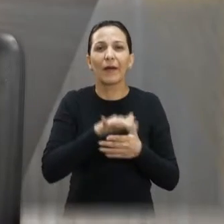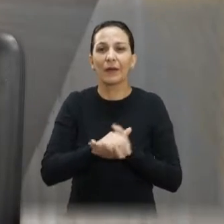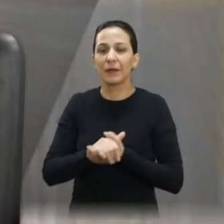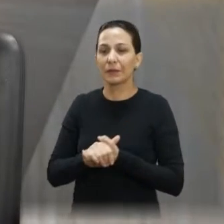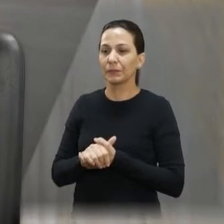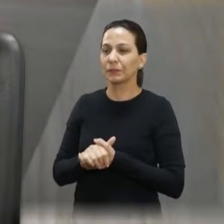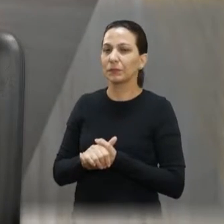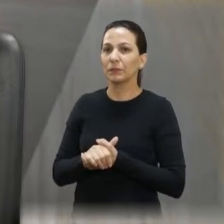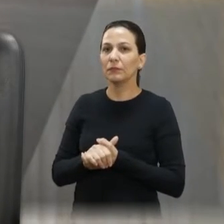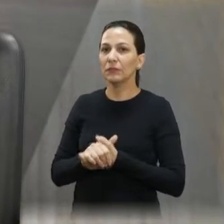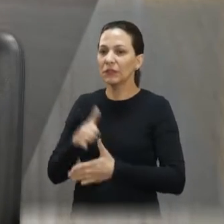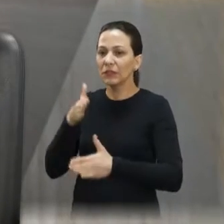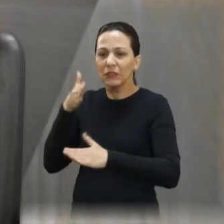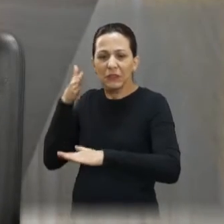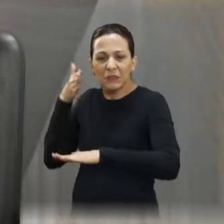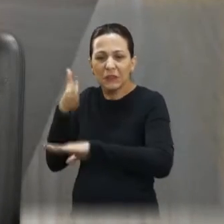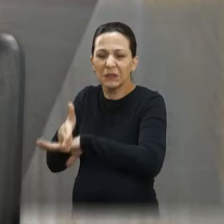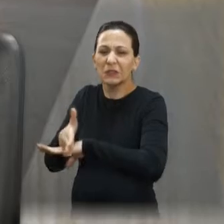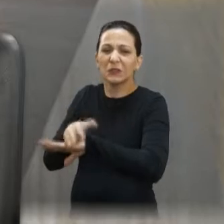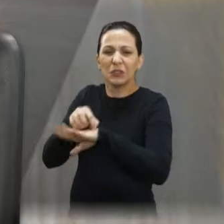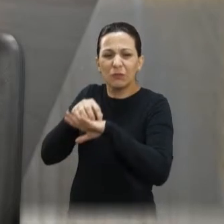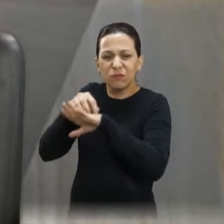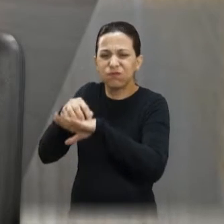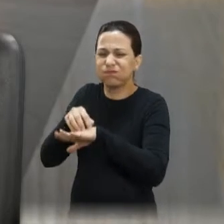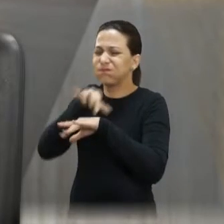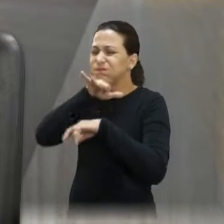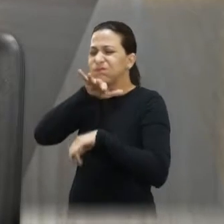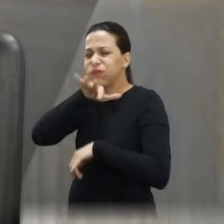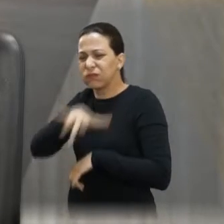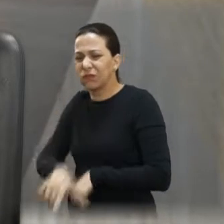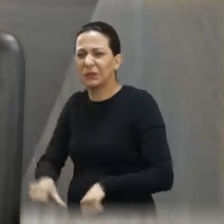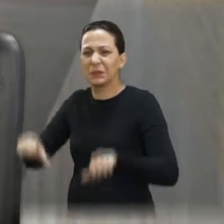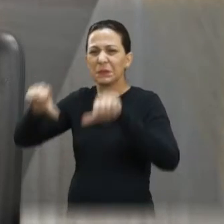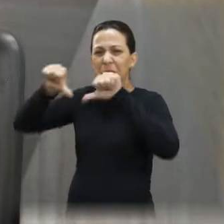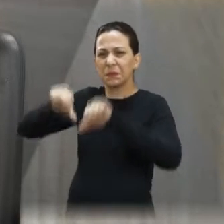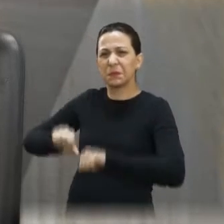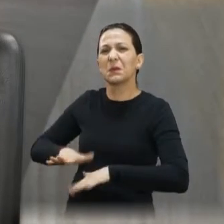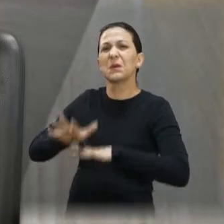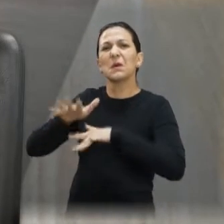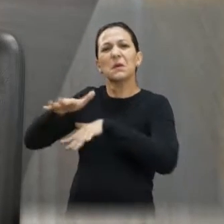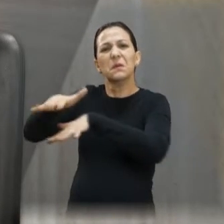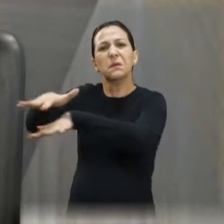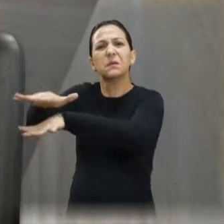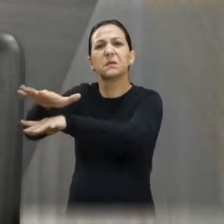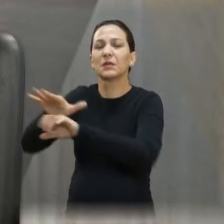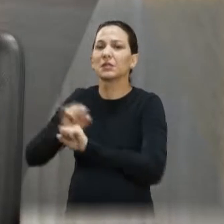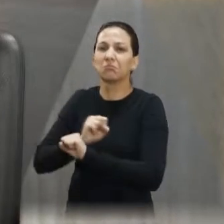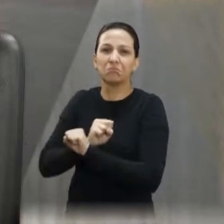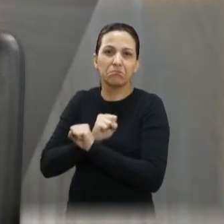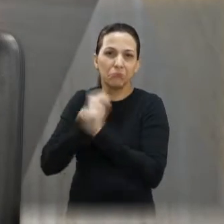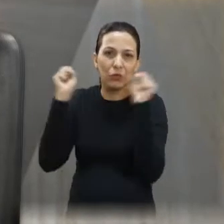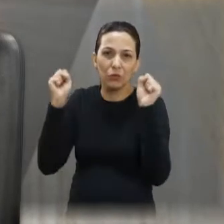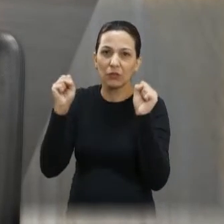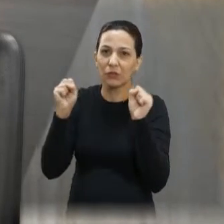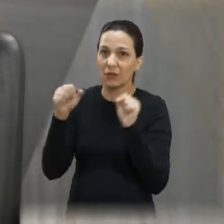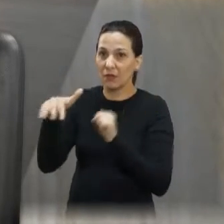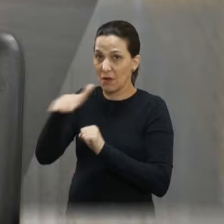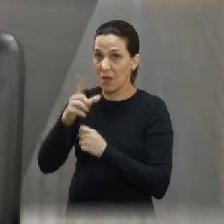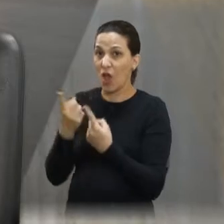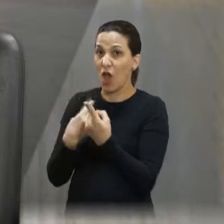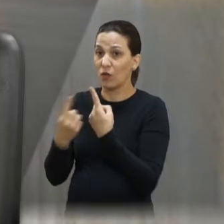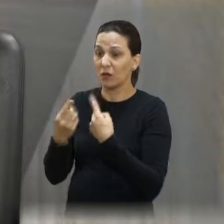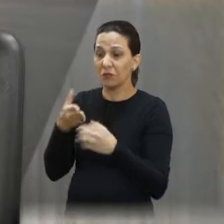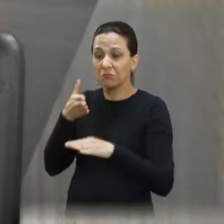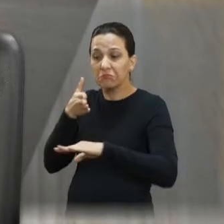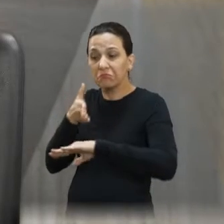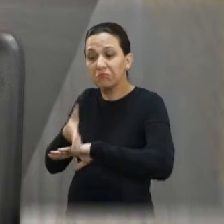pavimento? Intransitável, era intransitável, está ali as fotos, era intransitável. Quem descia a Avenida Otaviano da Rua da Campos, para